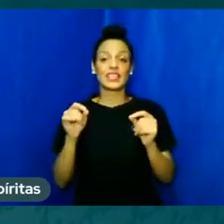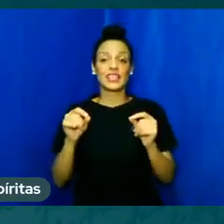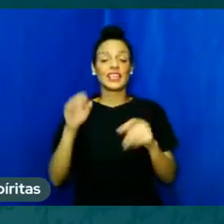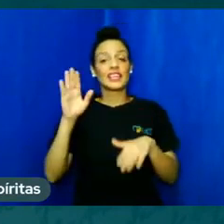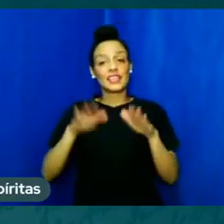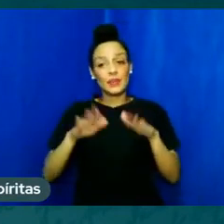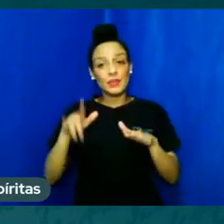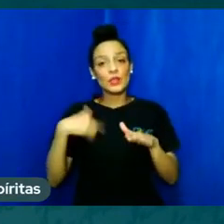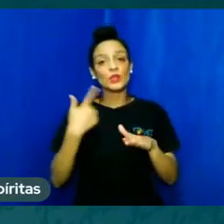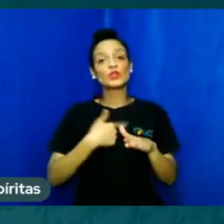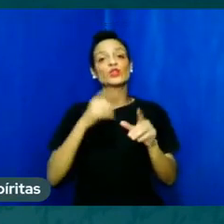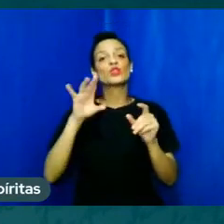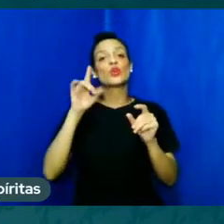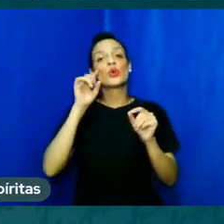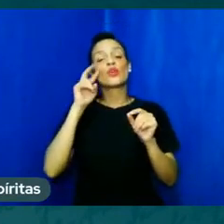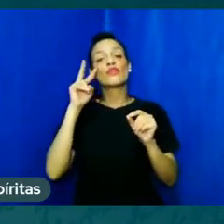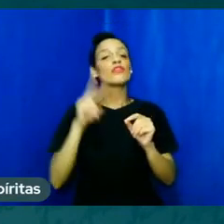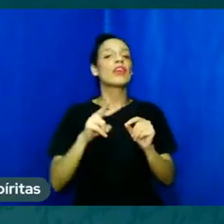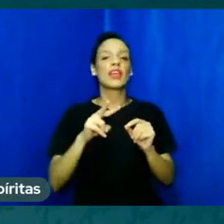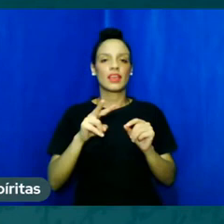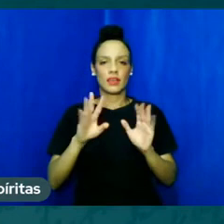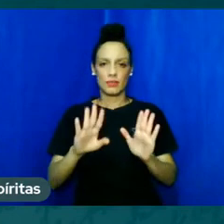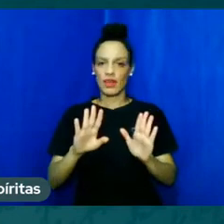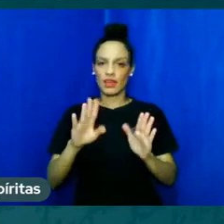aparência, pela essência.